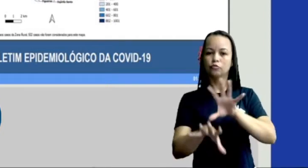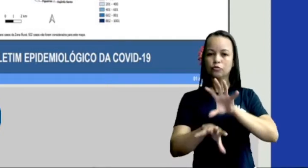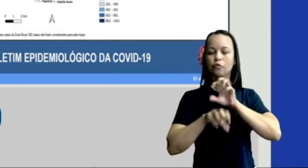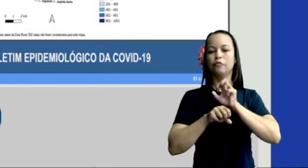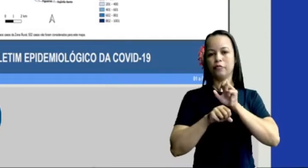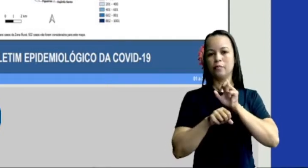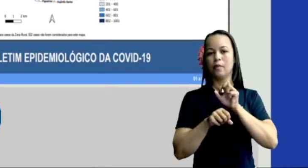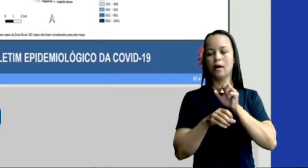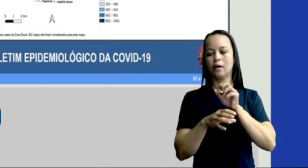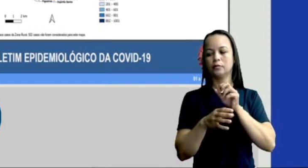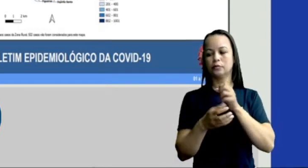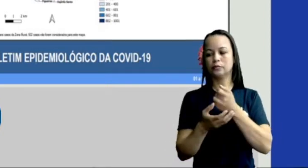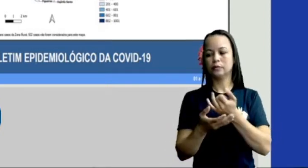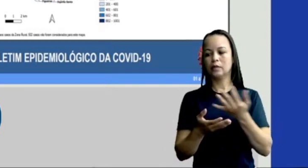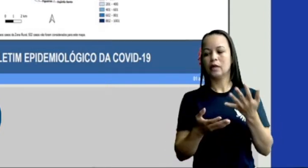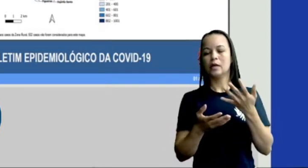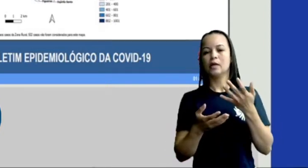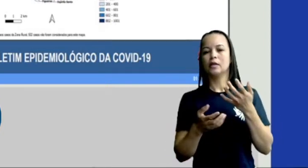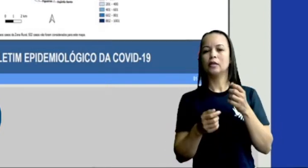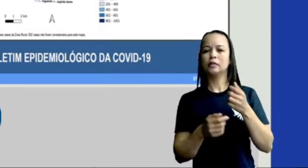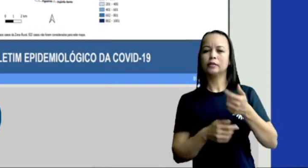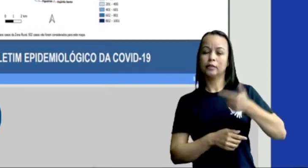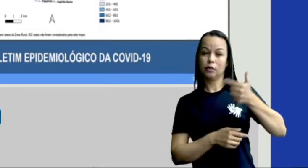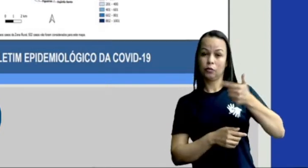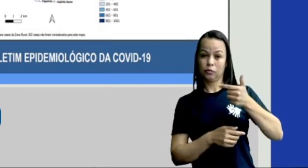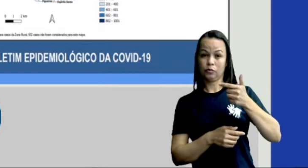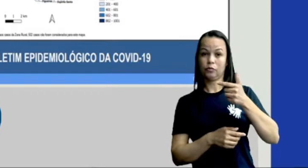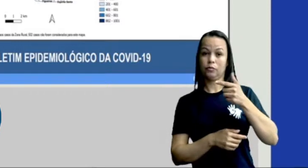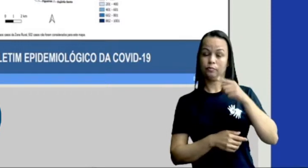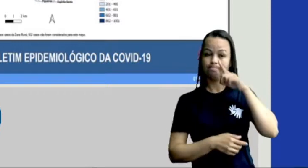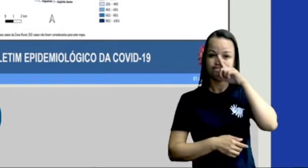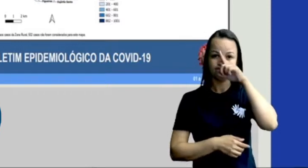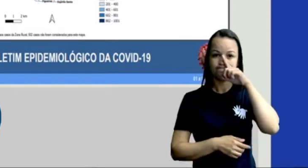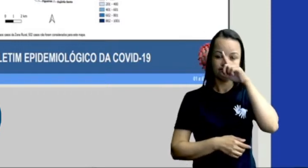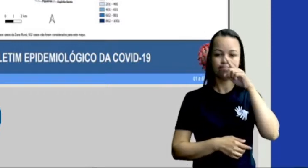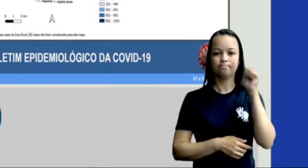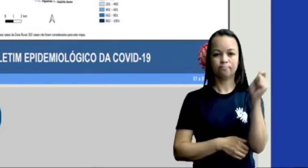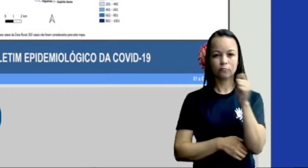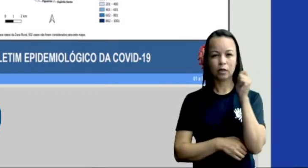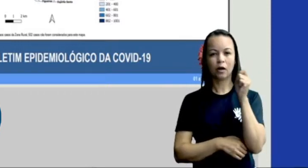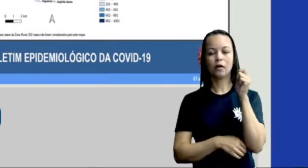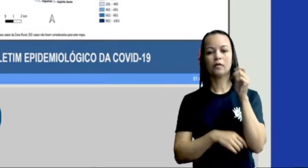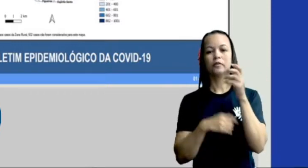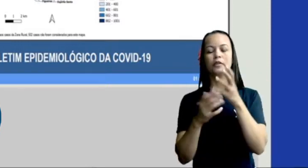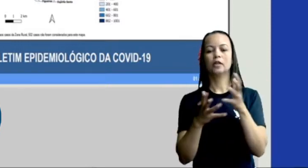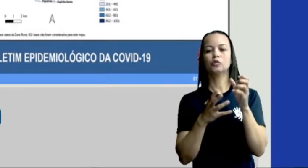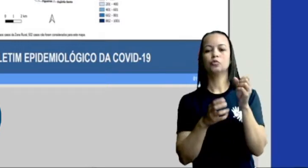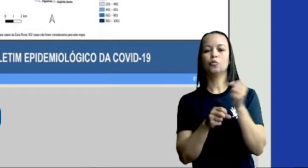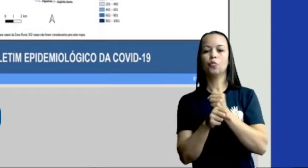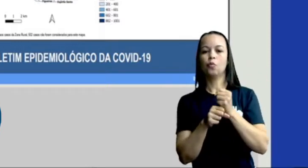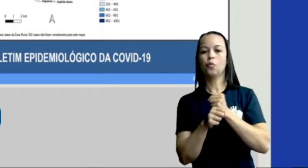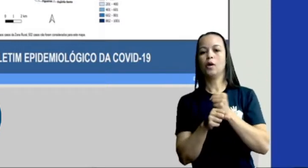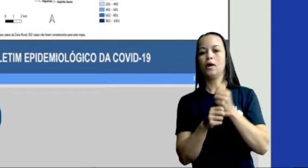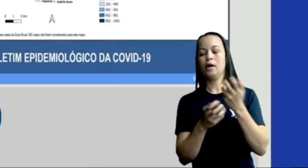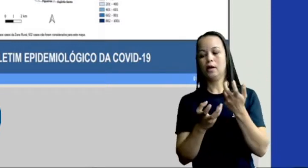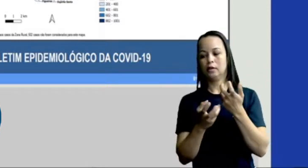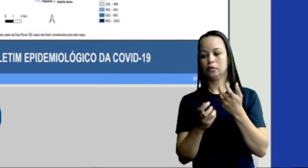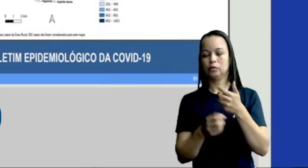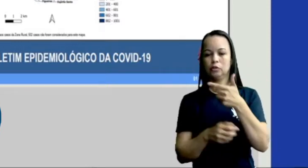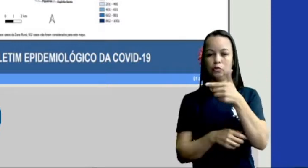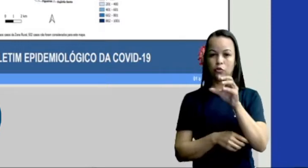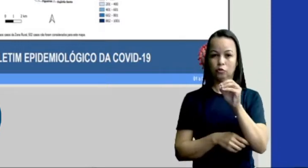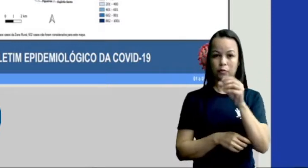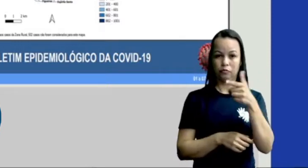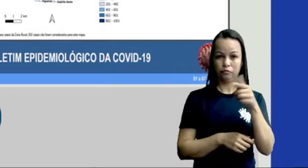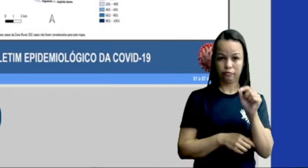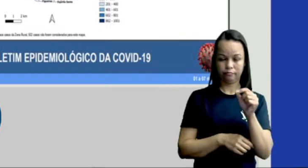da Covid segundo gravidade do ano de 2020 e 2021. Se